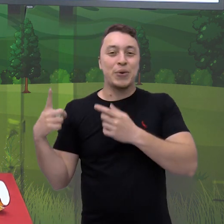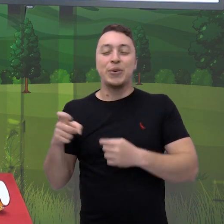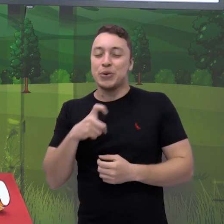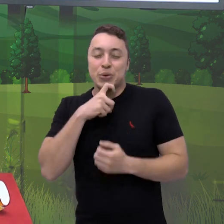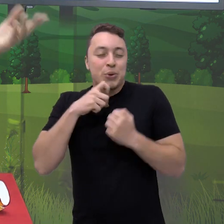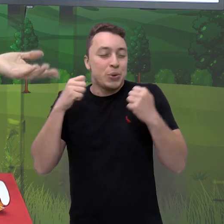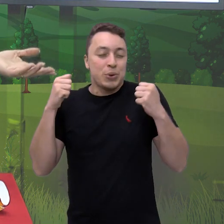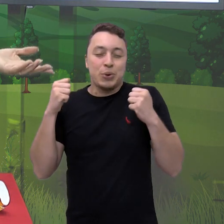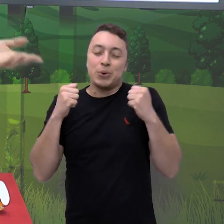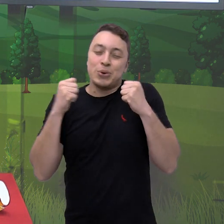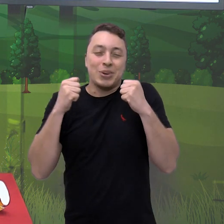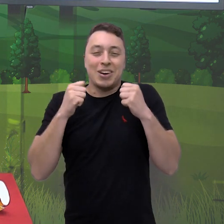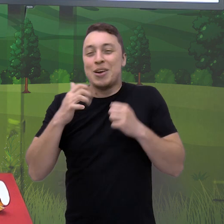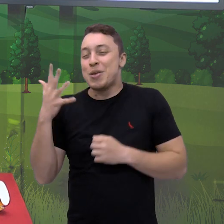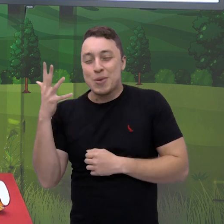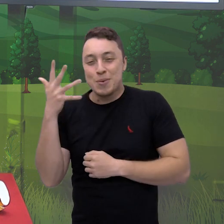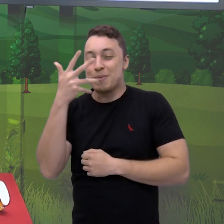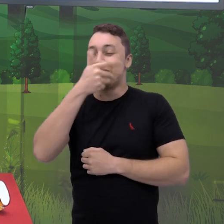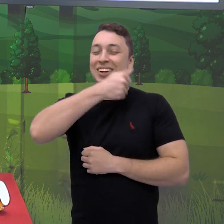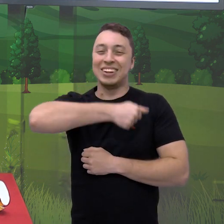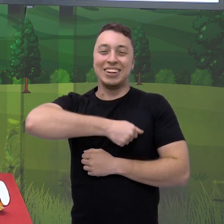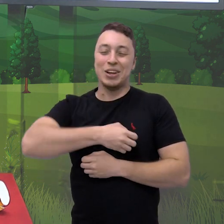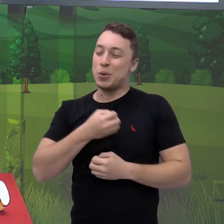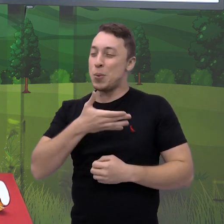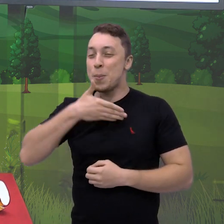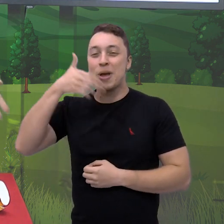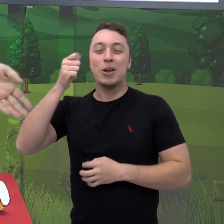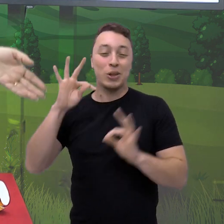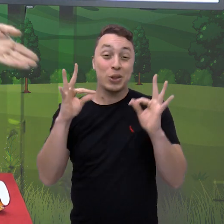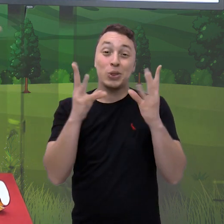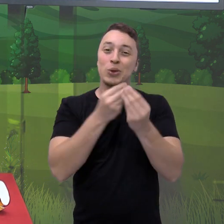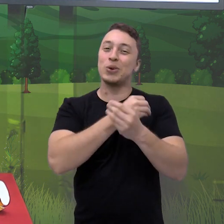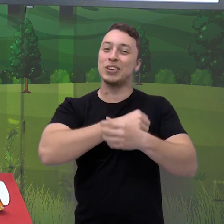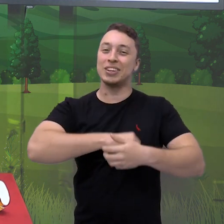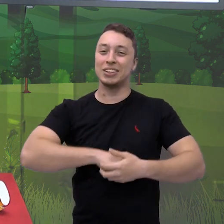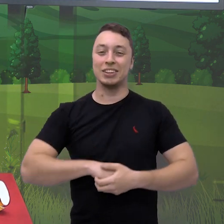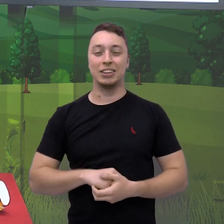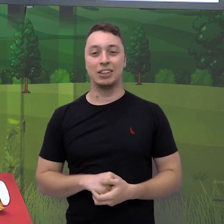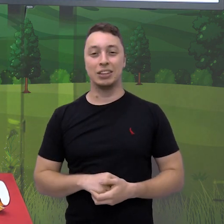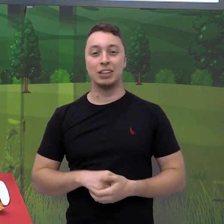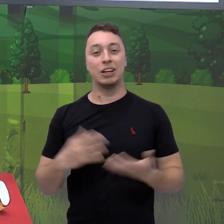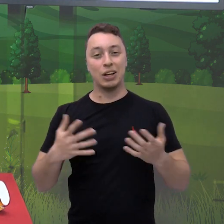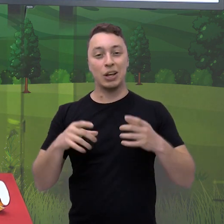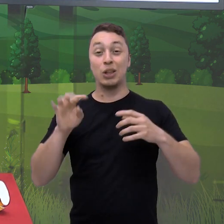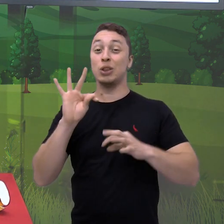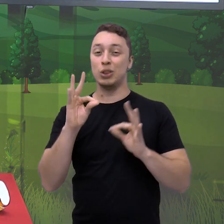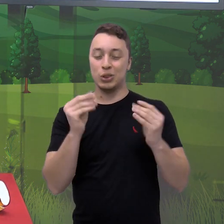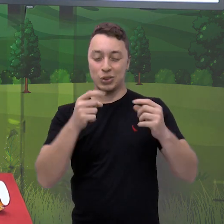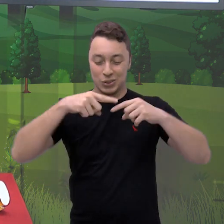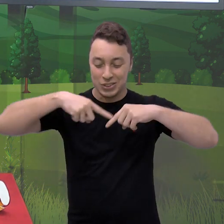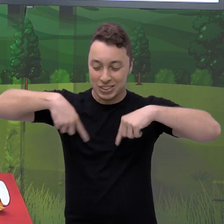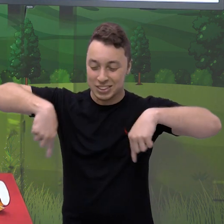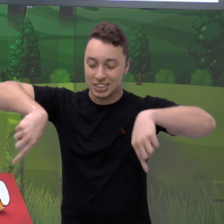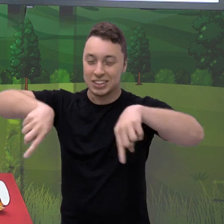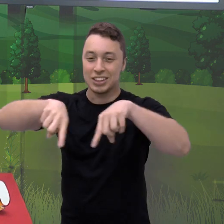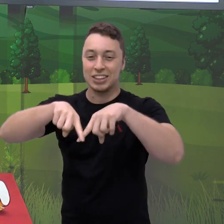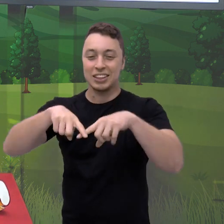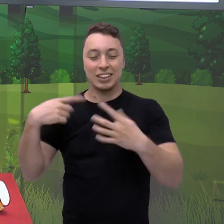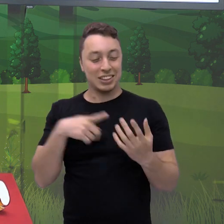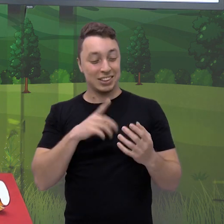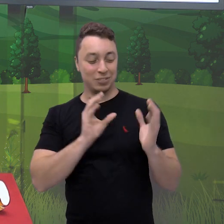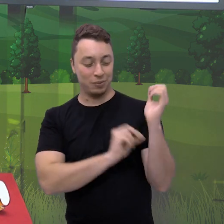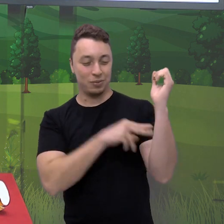melhor inverno da vida, da cigarra e das formigas. E agora todas em círculo, com a cigarra tocando viola,